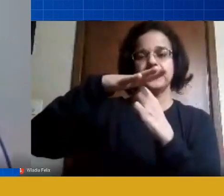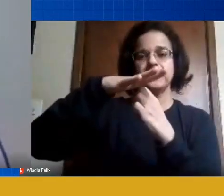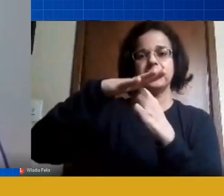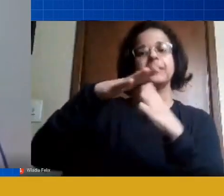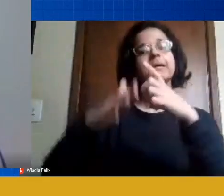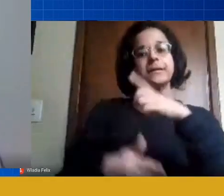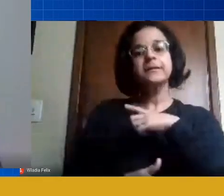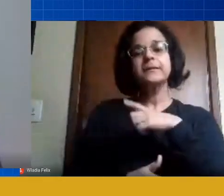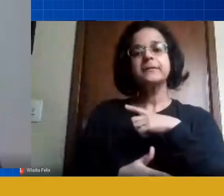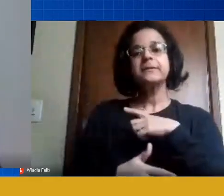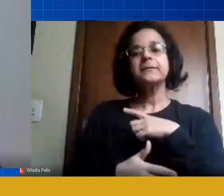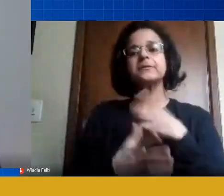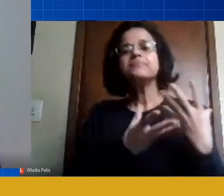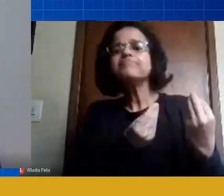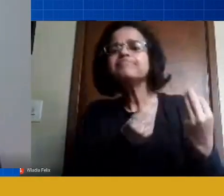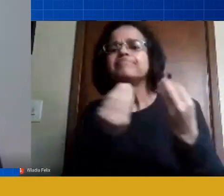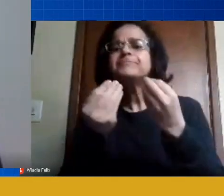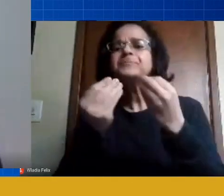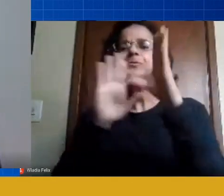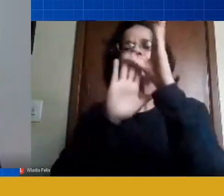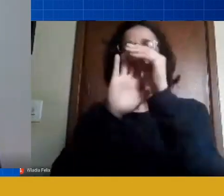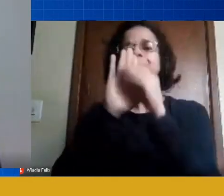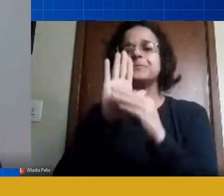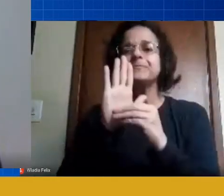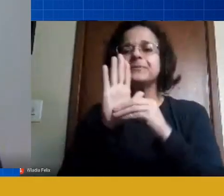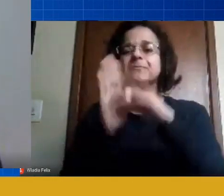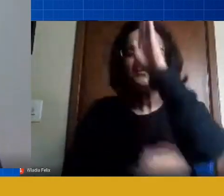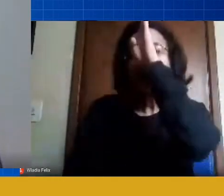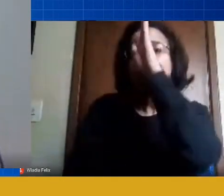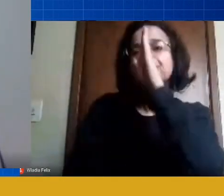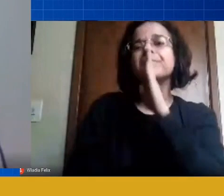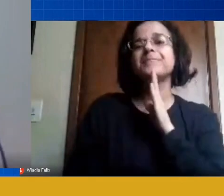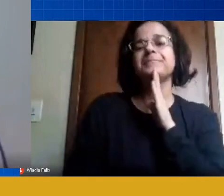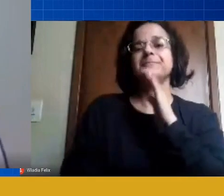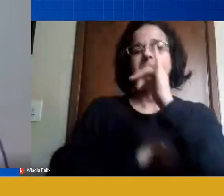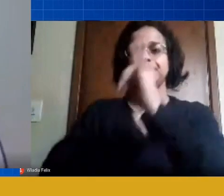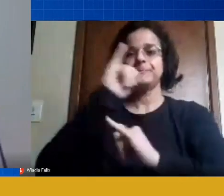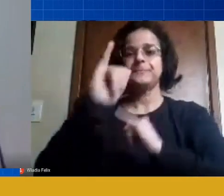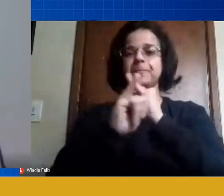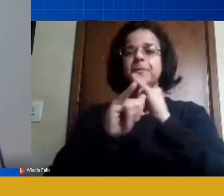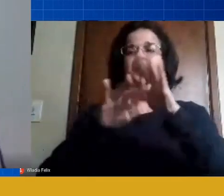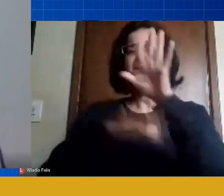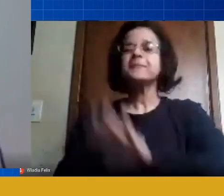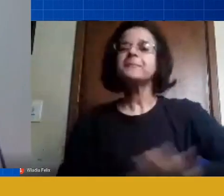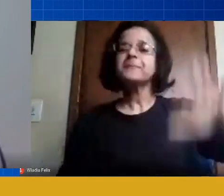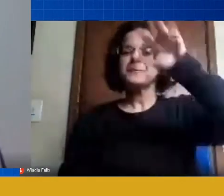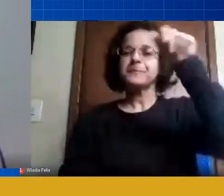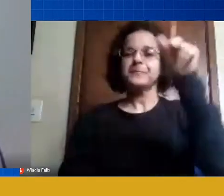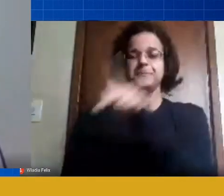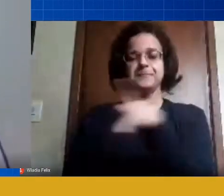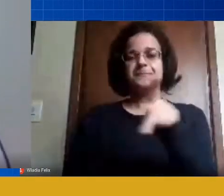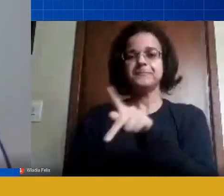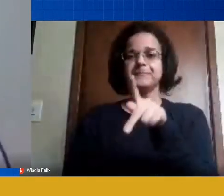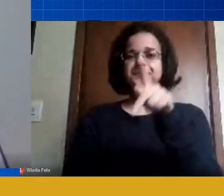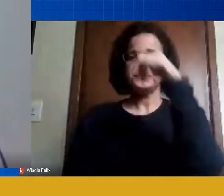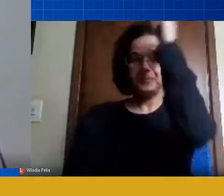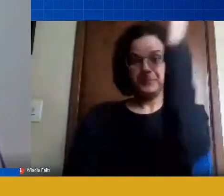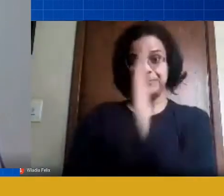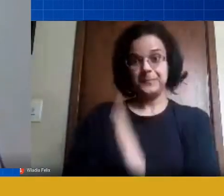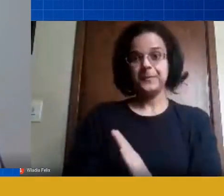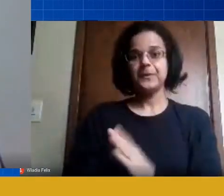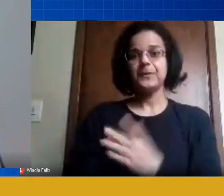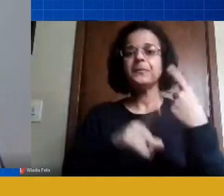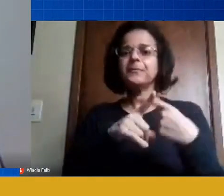disponibilizado tanto conteúdo online e gratuito para nós, enquanto professores de todo o Brasil, ao invés de vendê-los? Porque eu faço grupo de